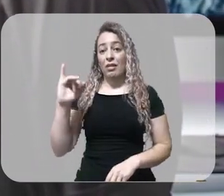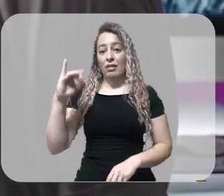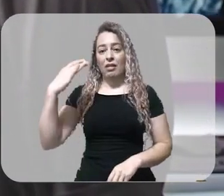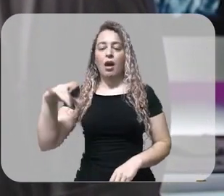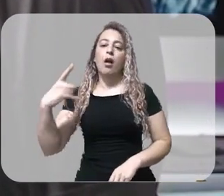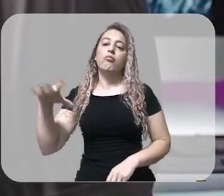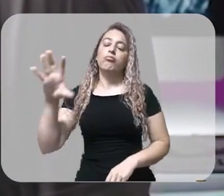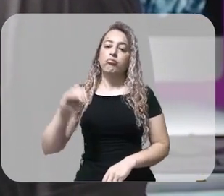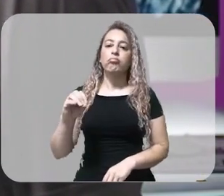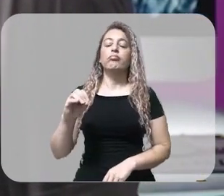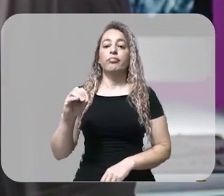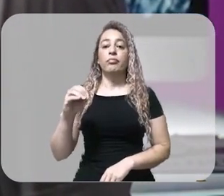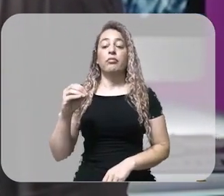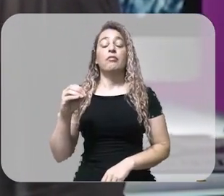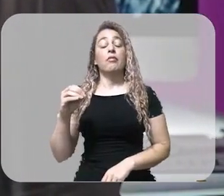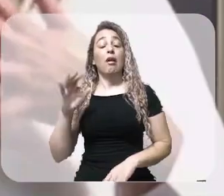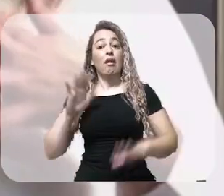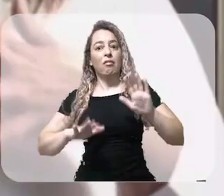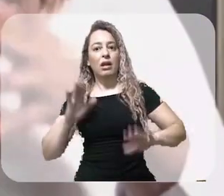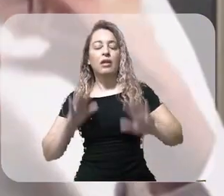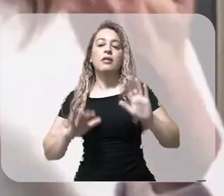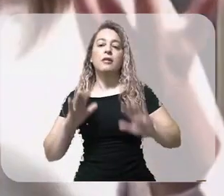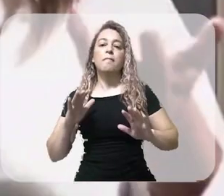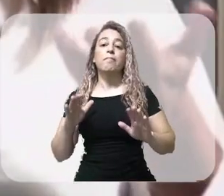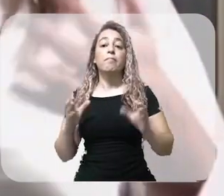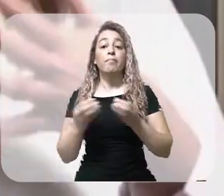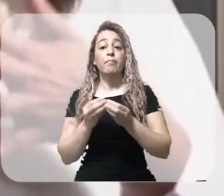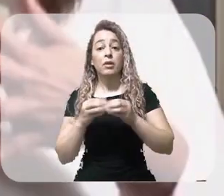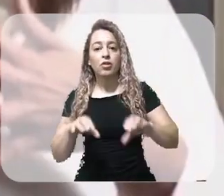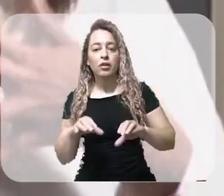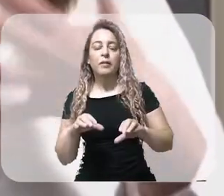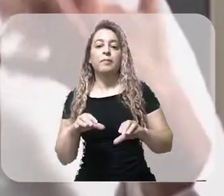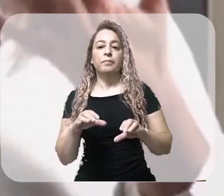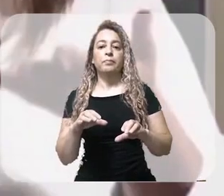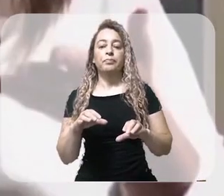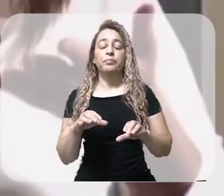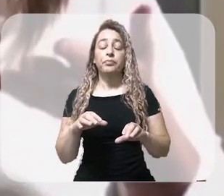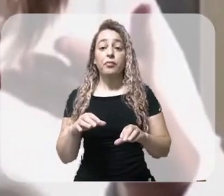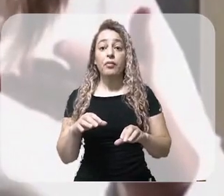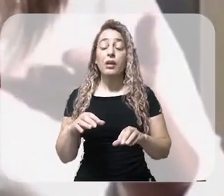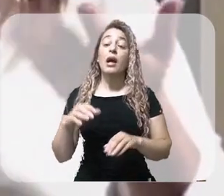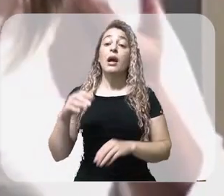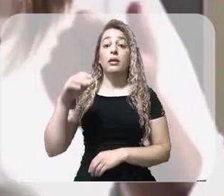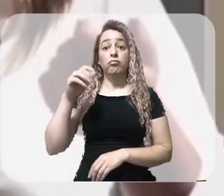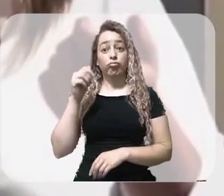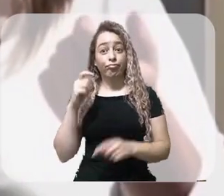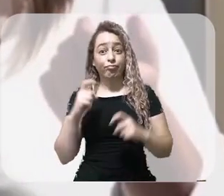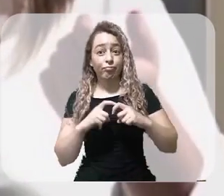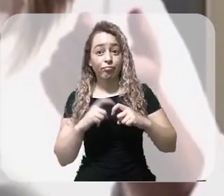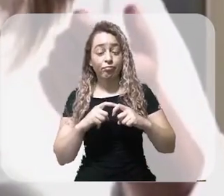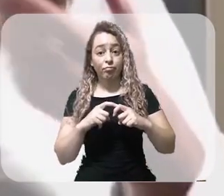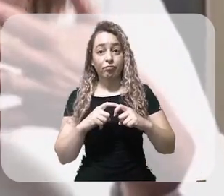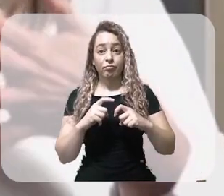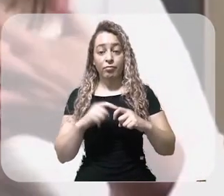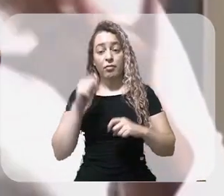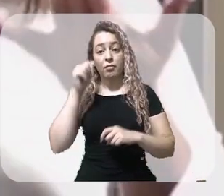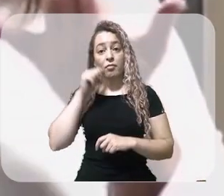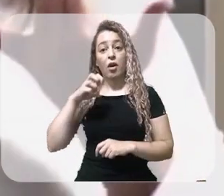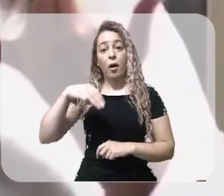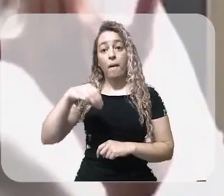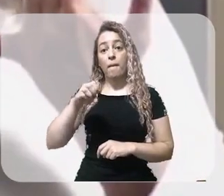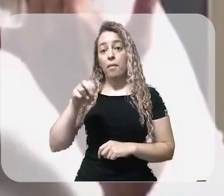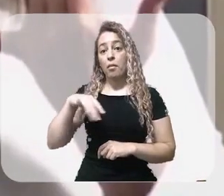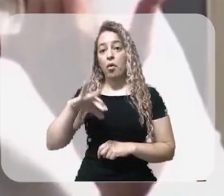desafio para os cientistas. A doutora Mônica Zilbovicius, psiquiatra brasileira que trabalha em um hospital na França,